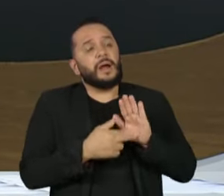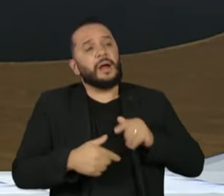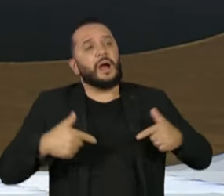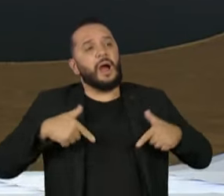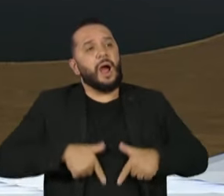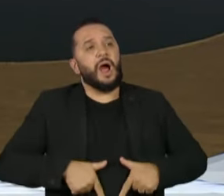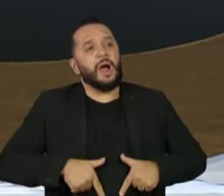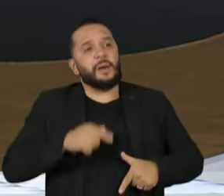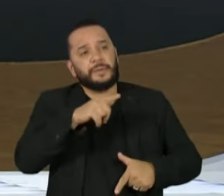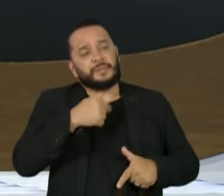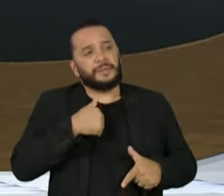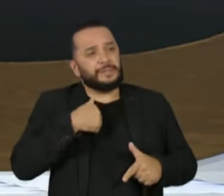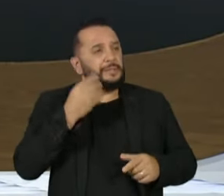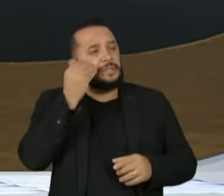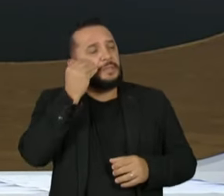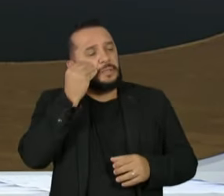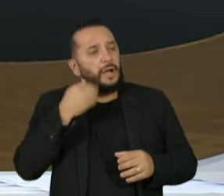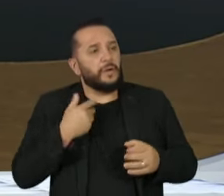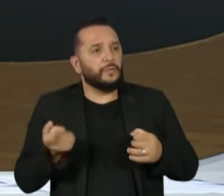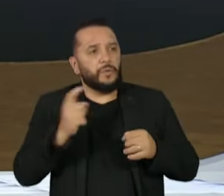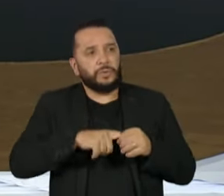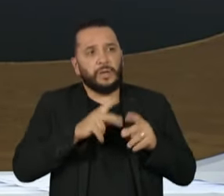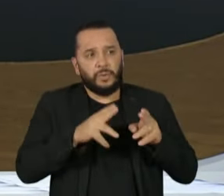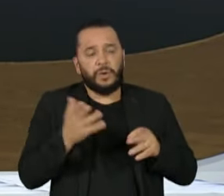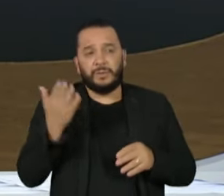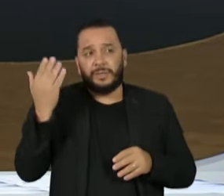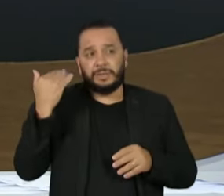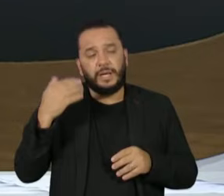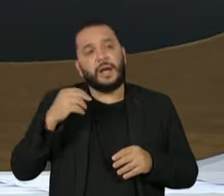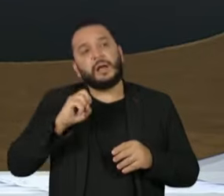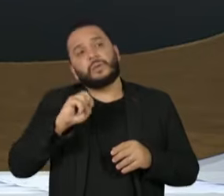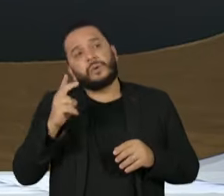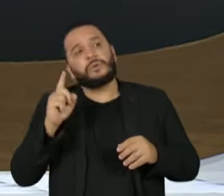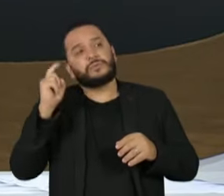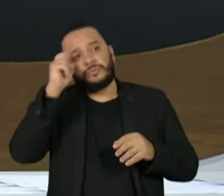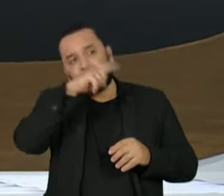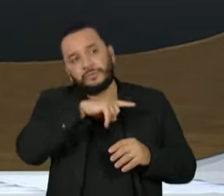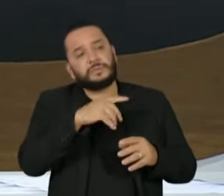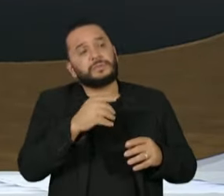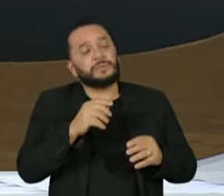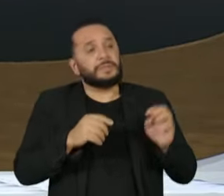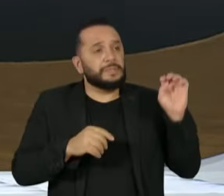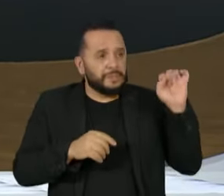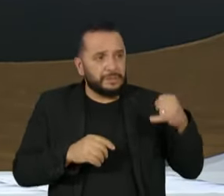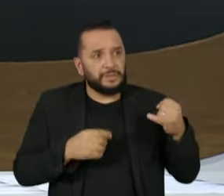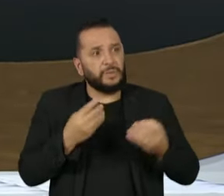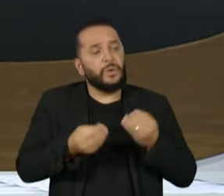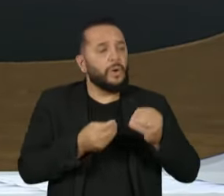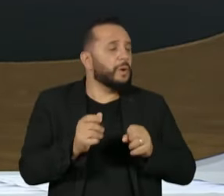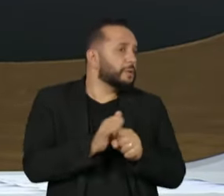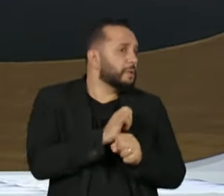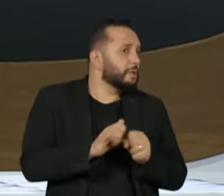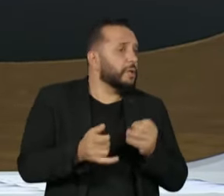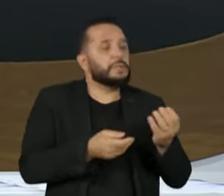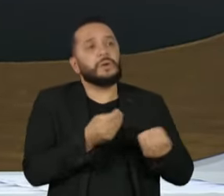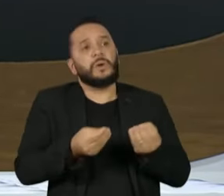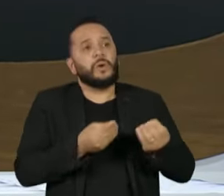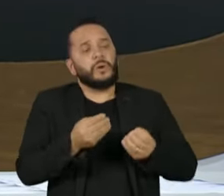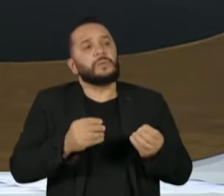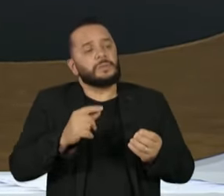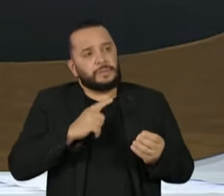tentar voltar um pouco ao que era antes? Isso é muito difícil? E se sim, por meio de quais instrumentos?